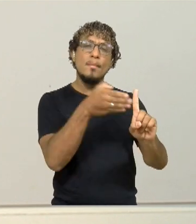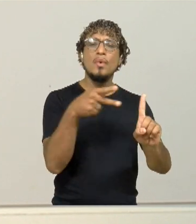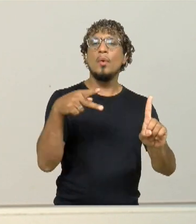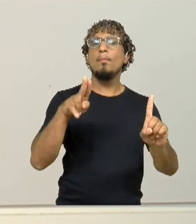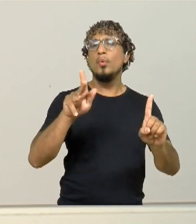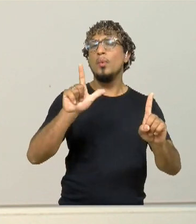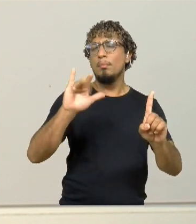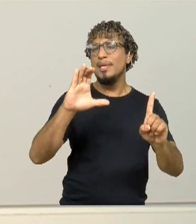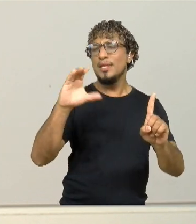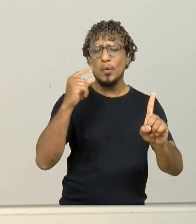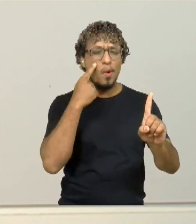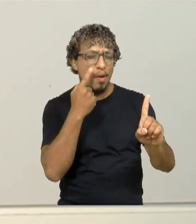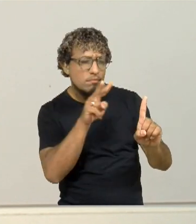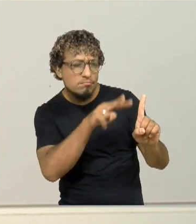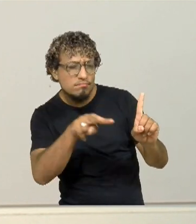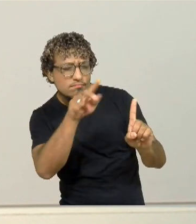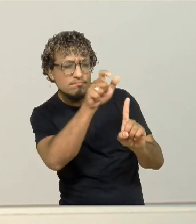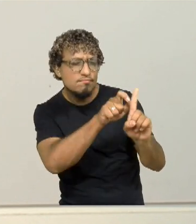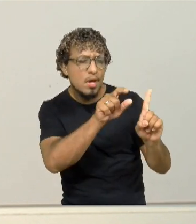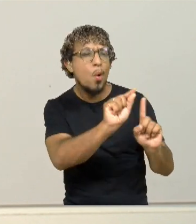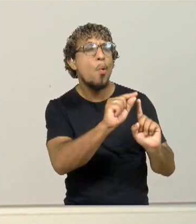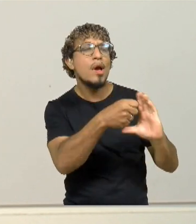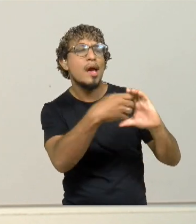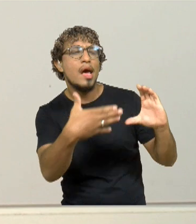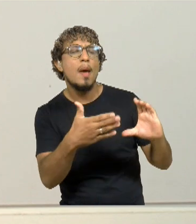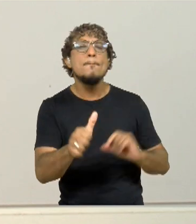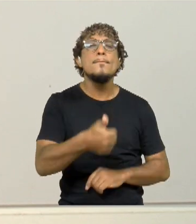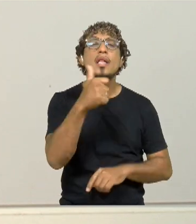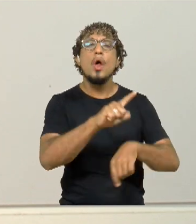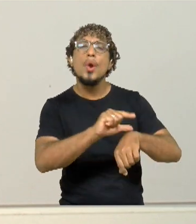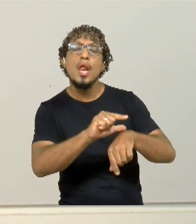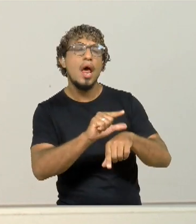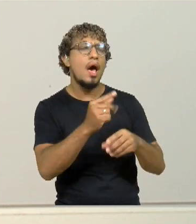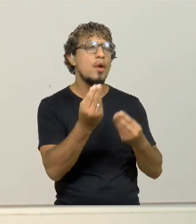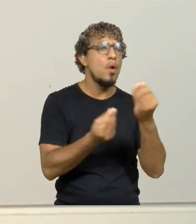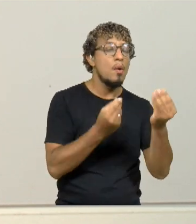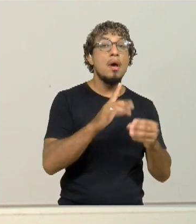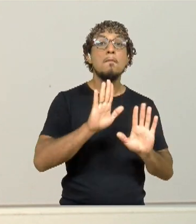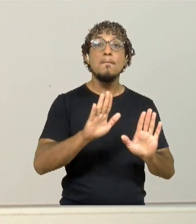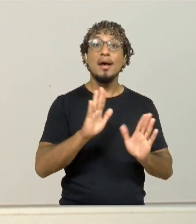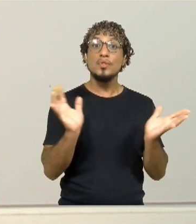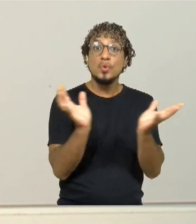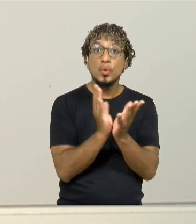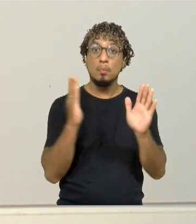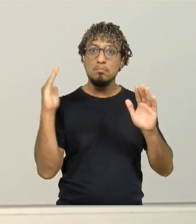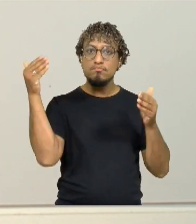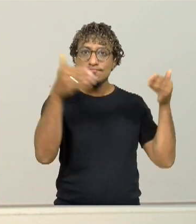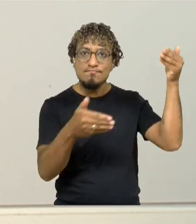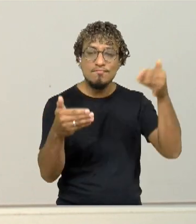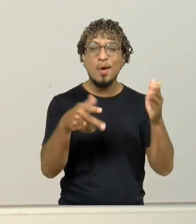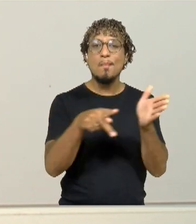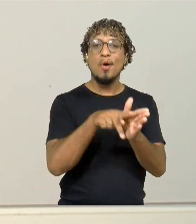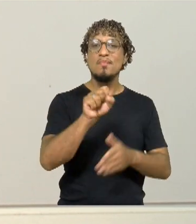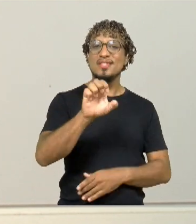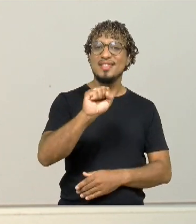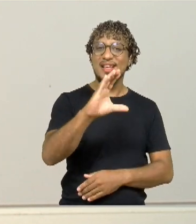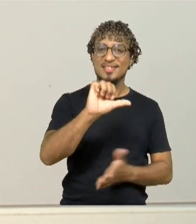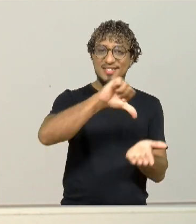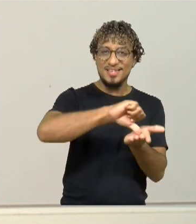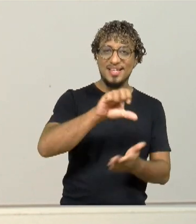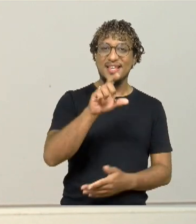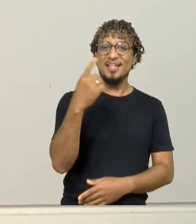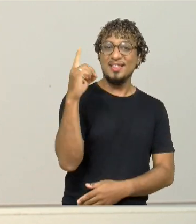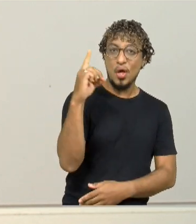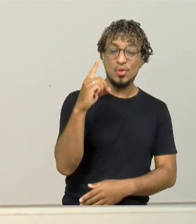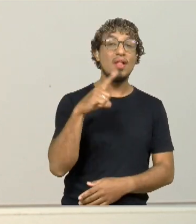percebendo uma adesão muito boa do público que frequenta ali o Sesc Del Doro, aquela unidade. A gente tem, por exemplo, o